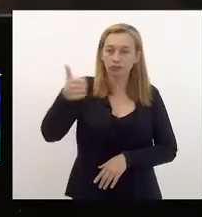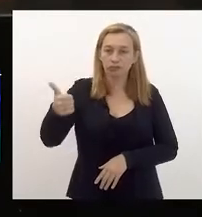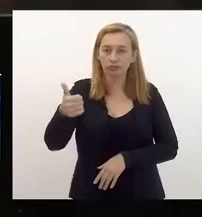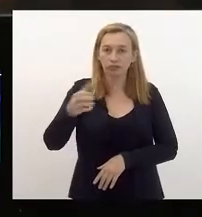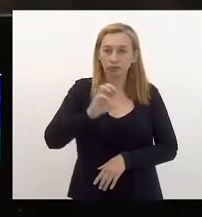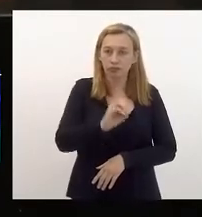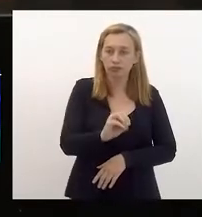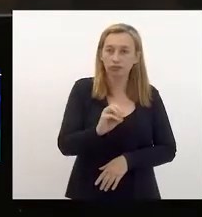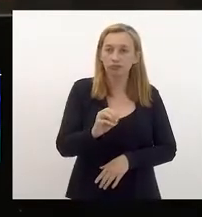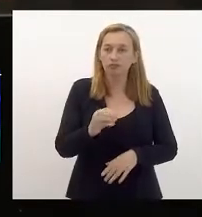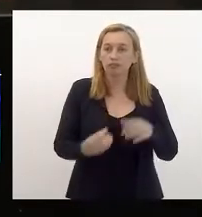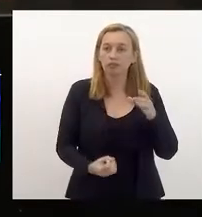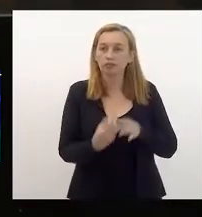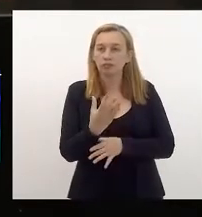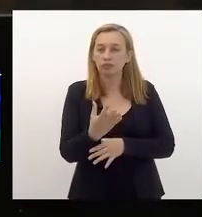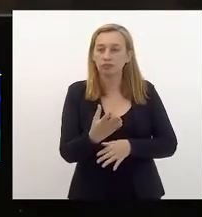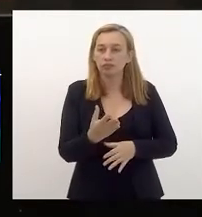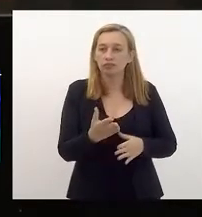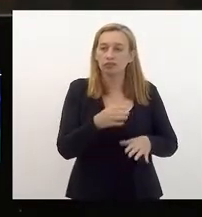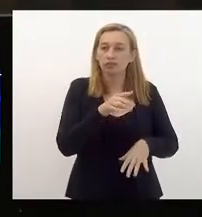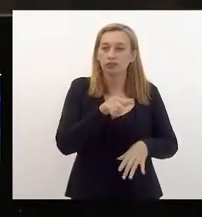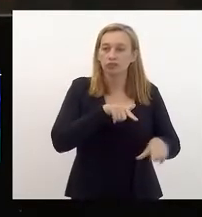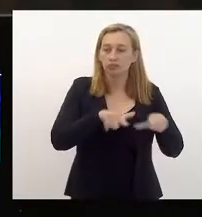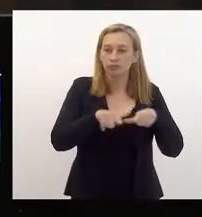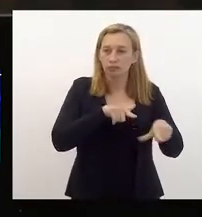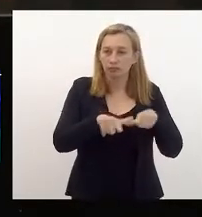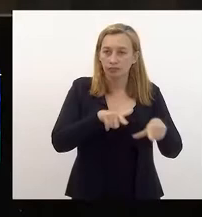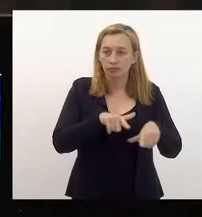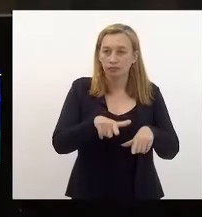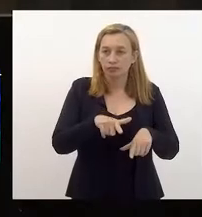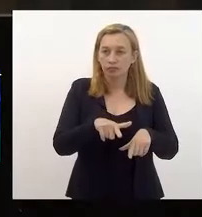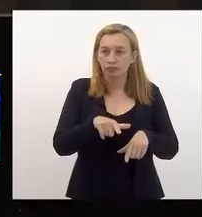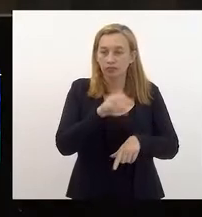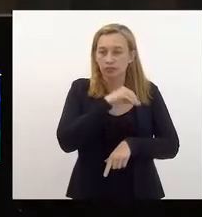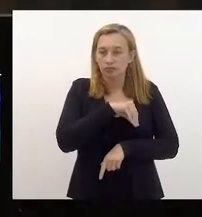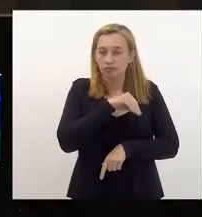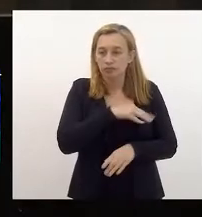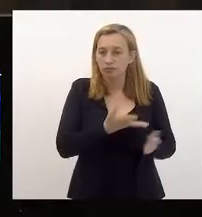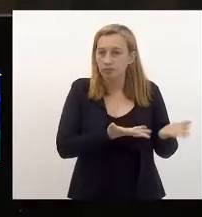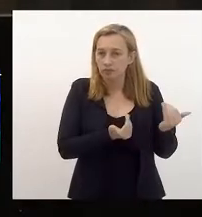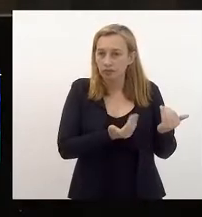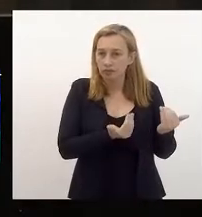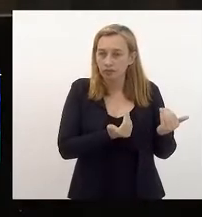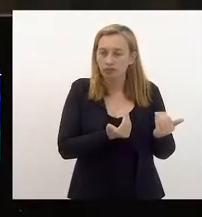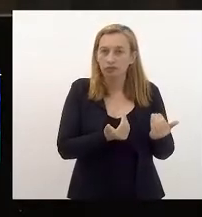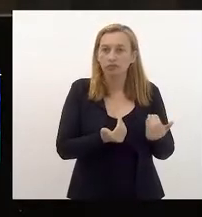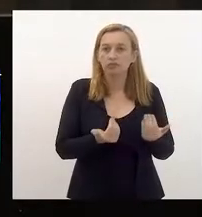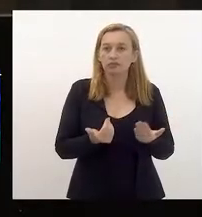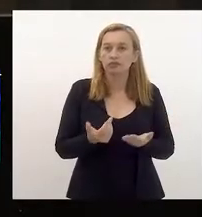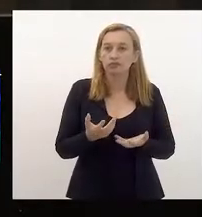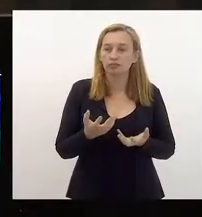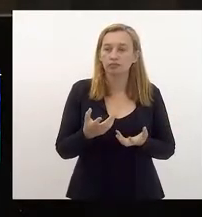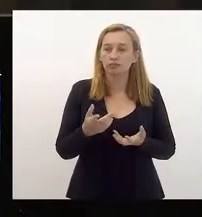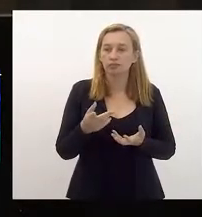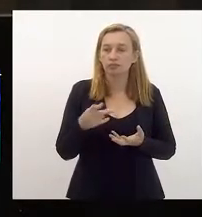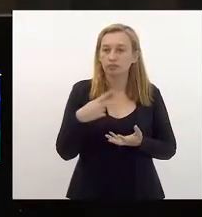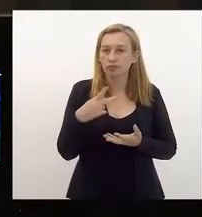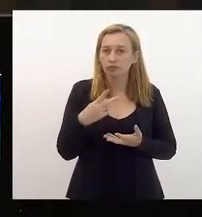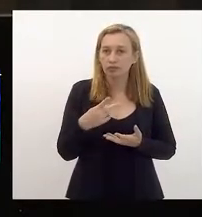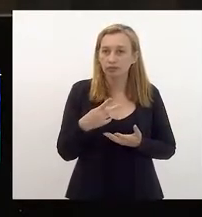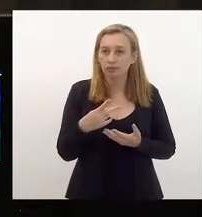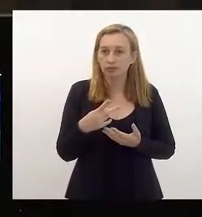Geração de emprego e renda para a juventude, e aqui eu quero, mais uma vez, interseccionalizar o debate, quando a gente recorta